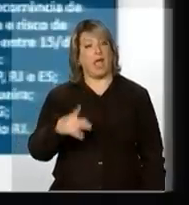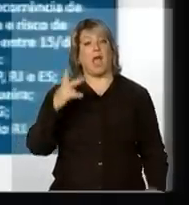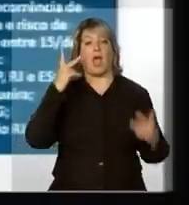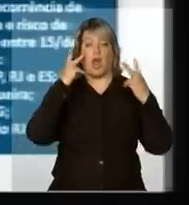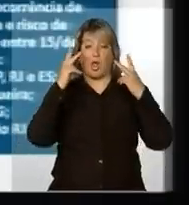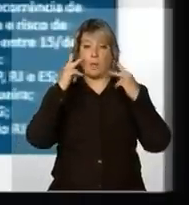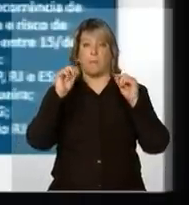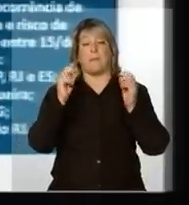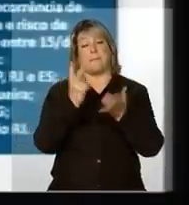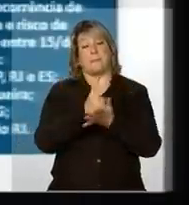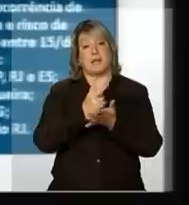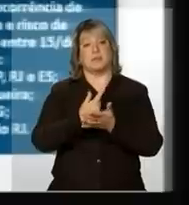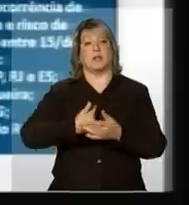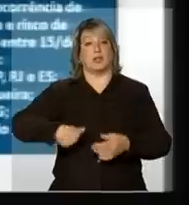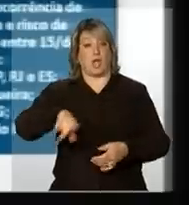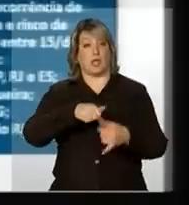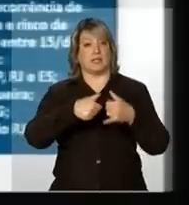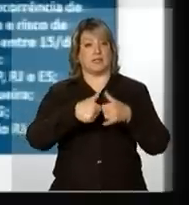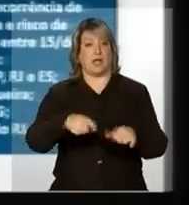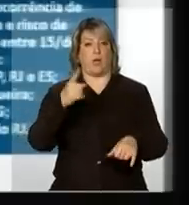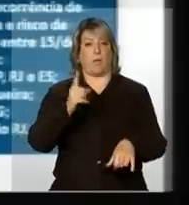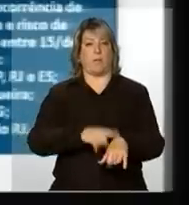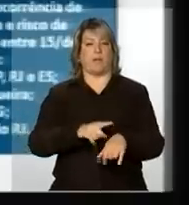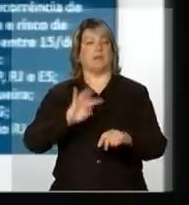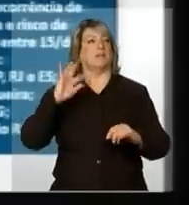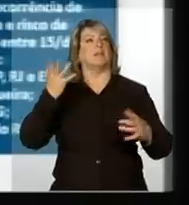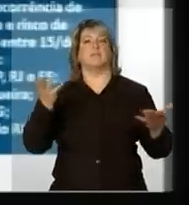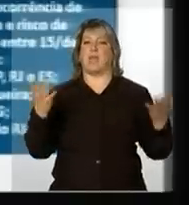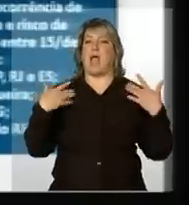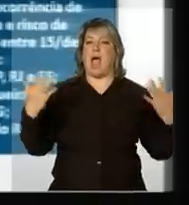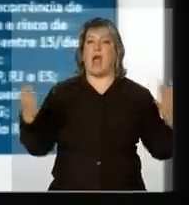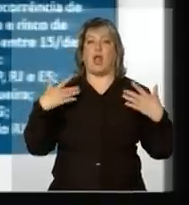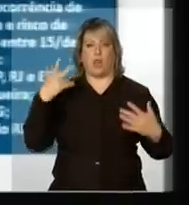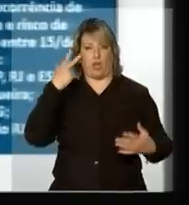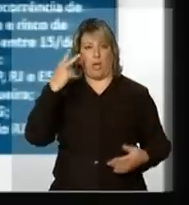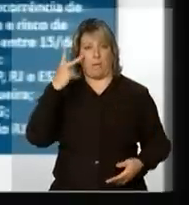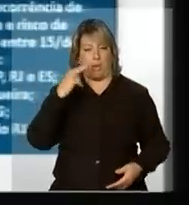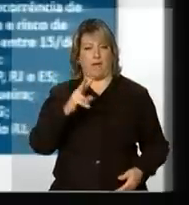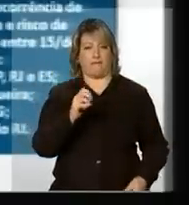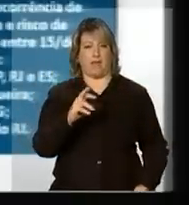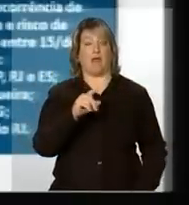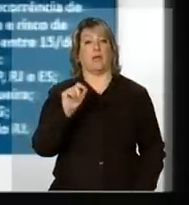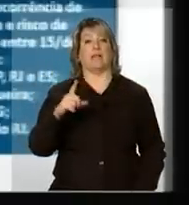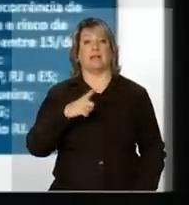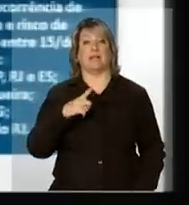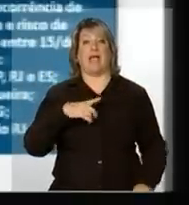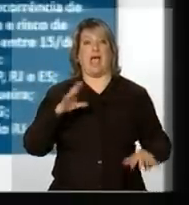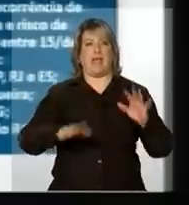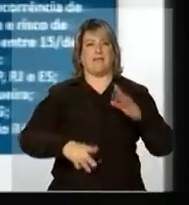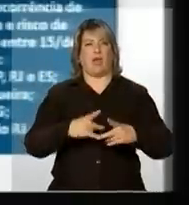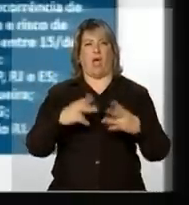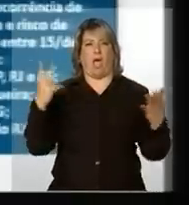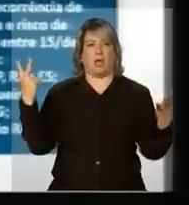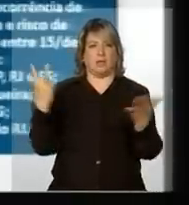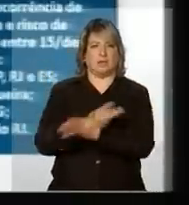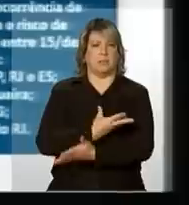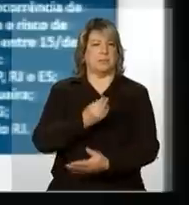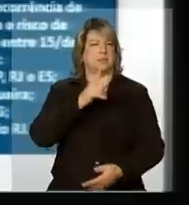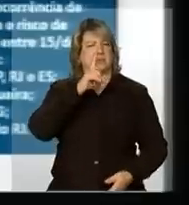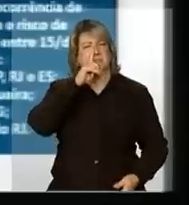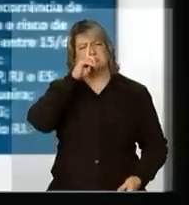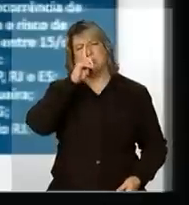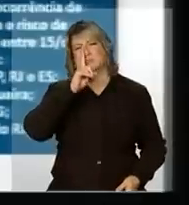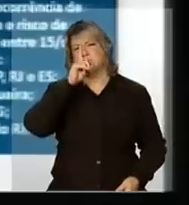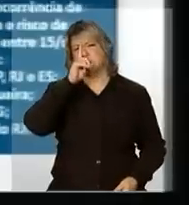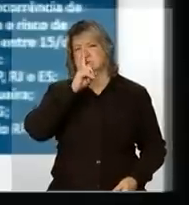mesmo que a gente esteja em um período de verão normal, você ter eventos muito severos de alta